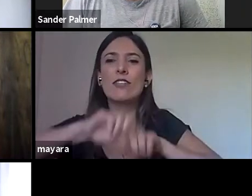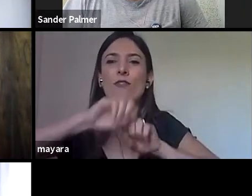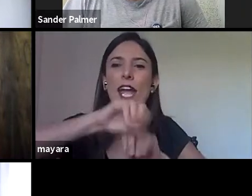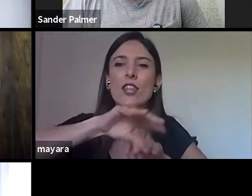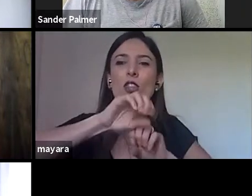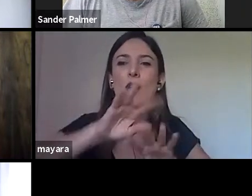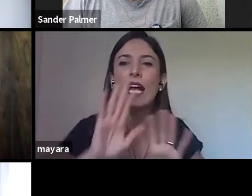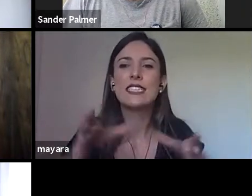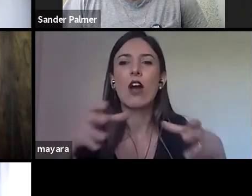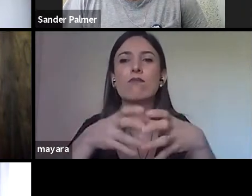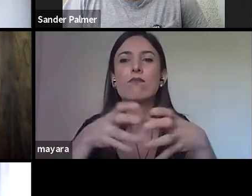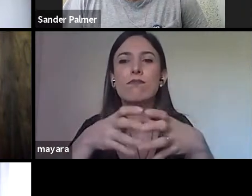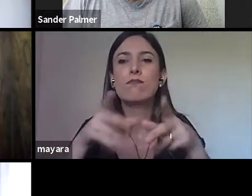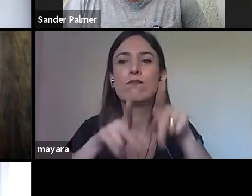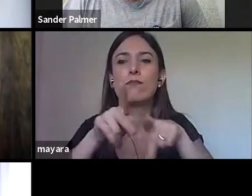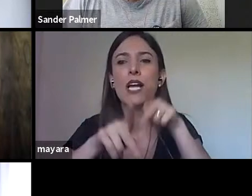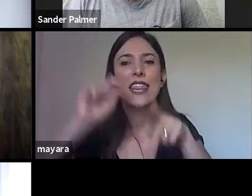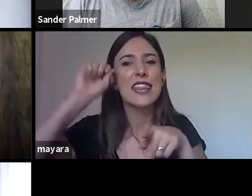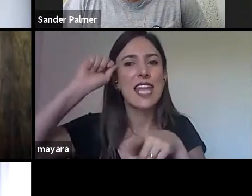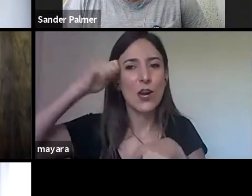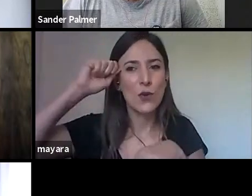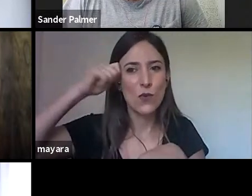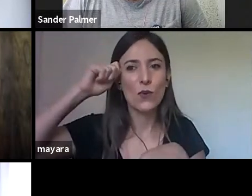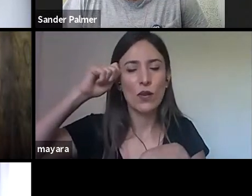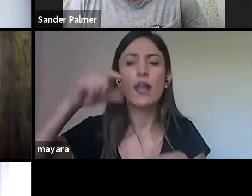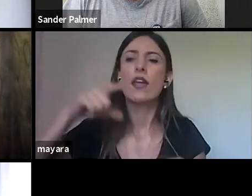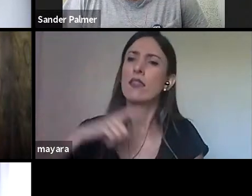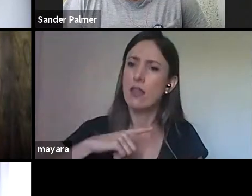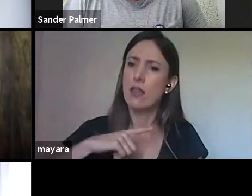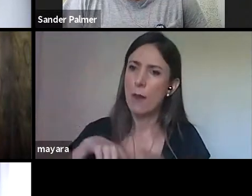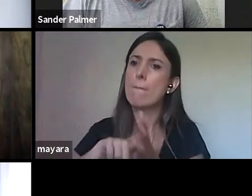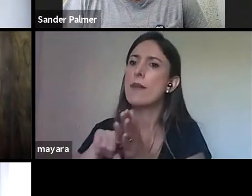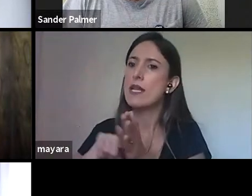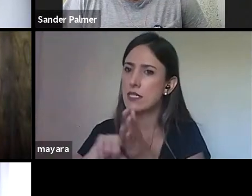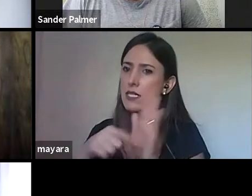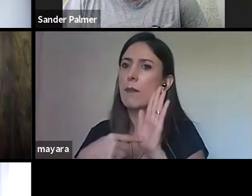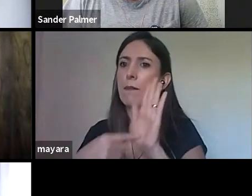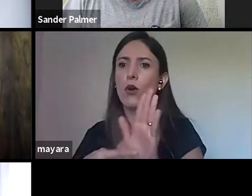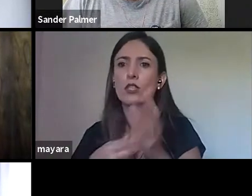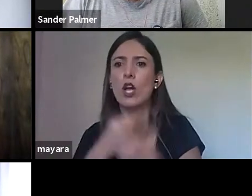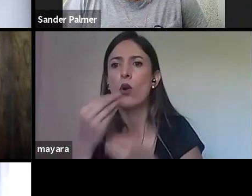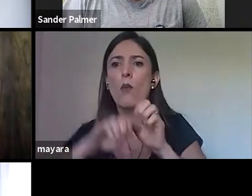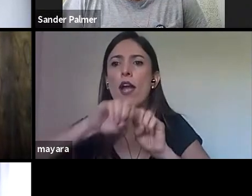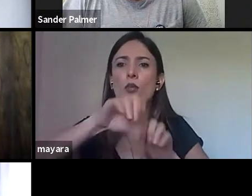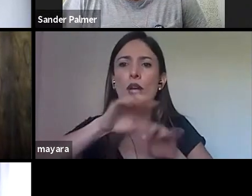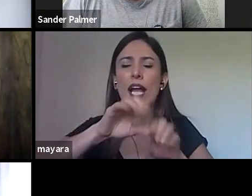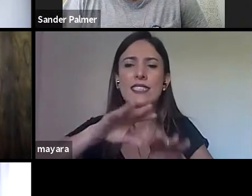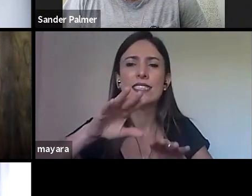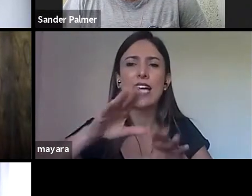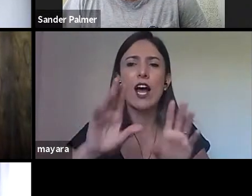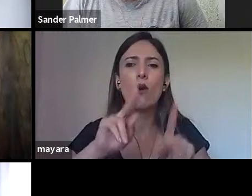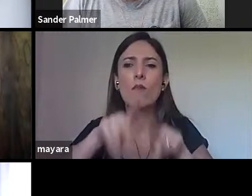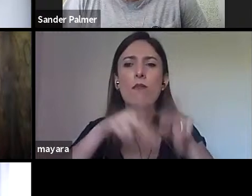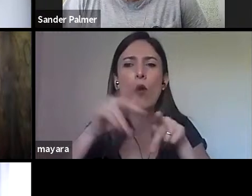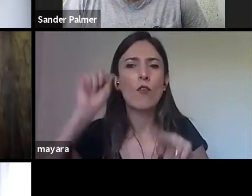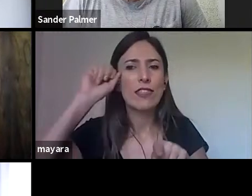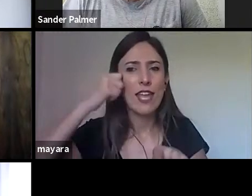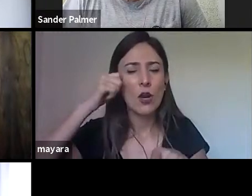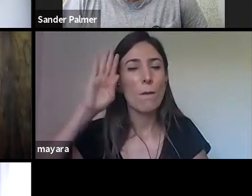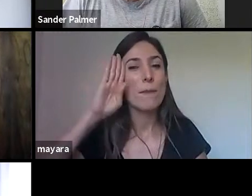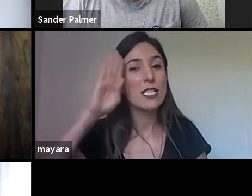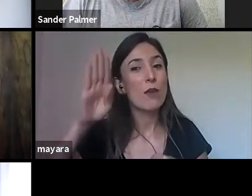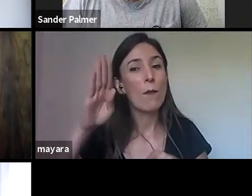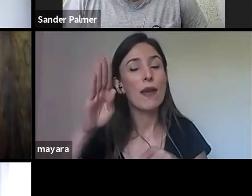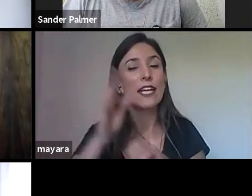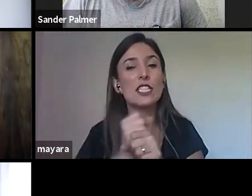existem alguns estudos sobre isso, sobre a educação de negros, principalmente em período imperial, aí, desculpa, em período